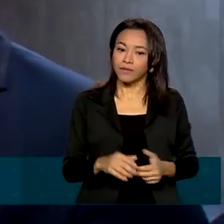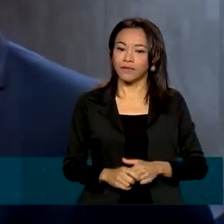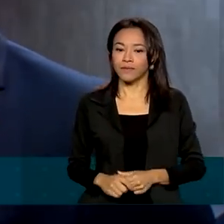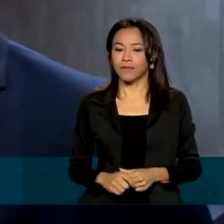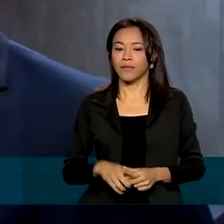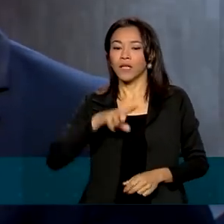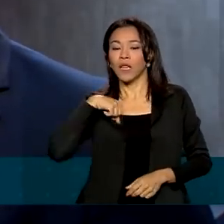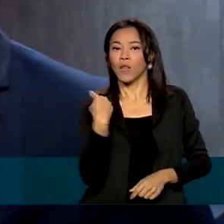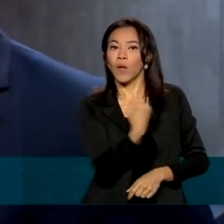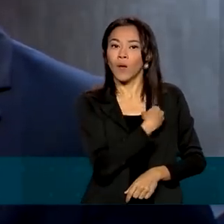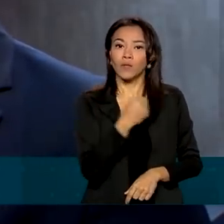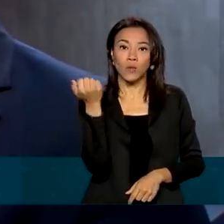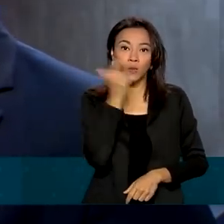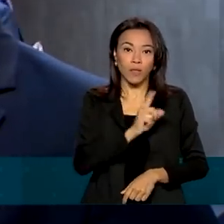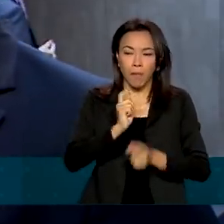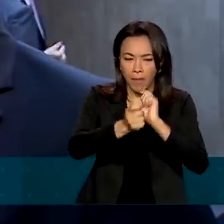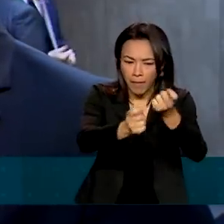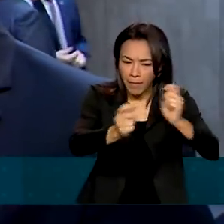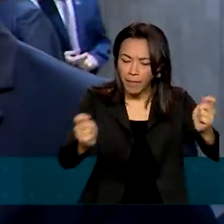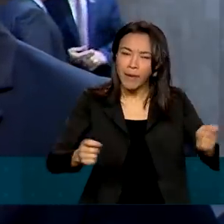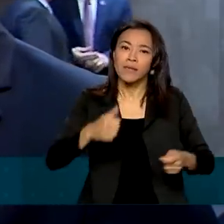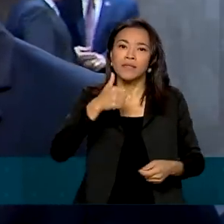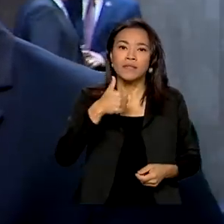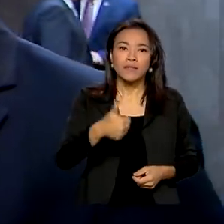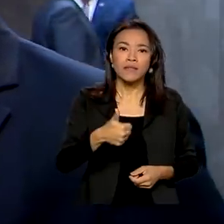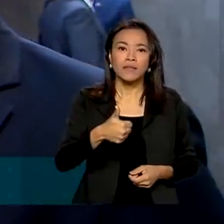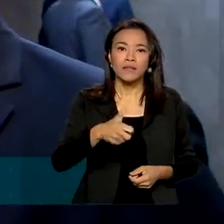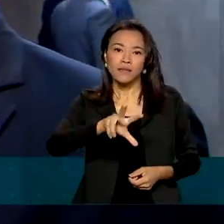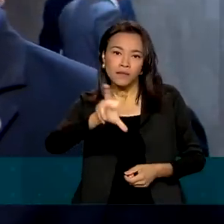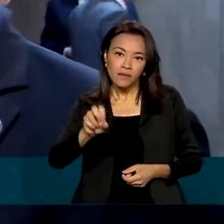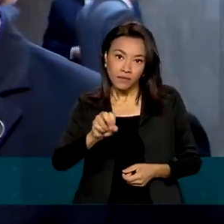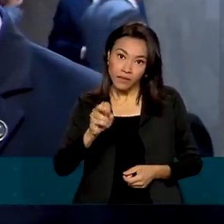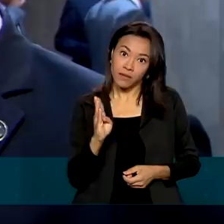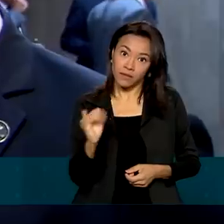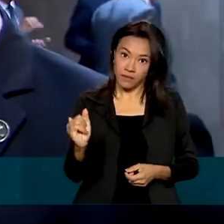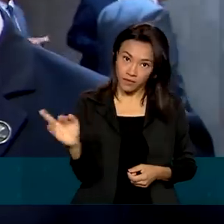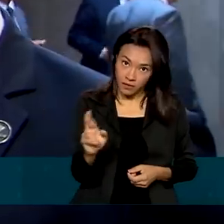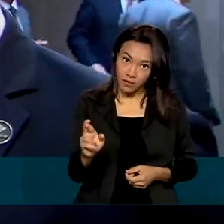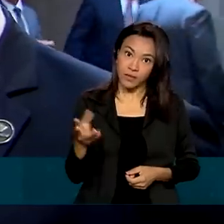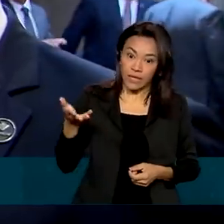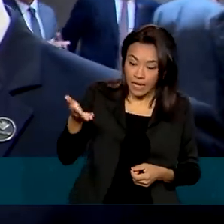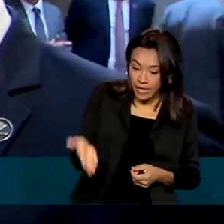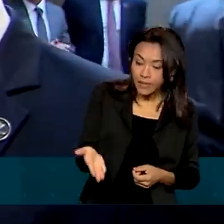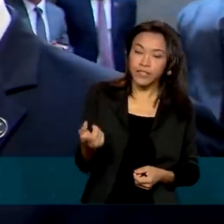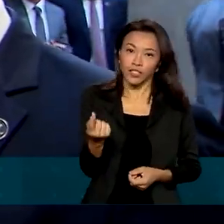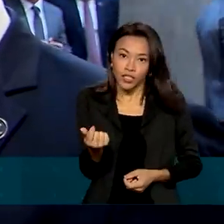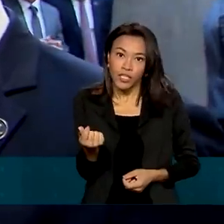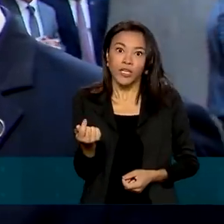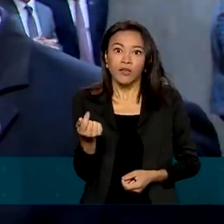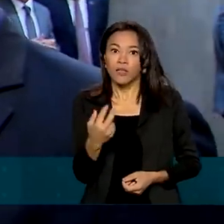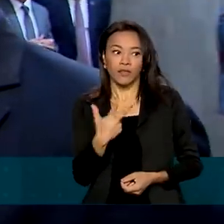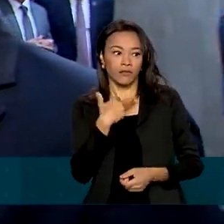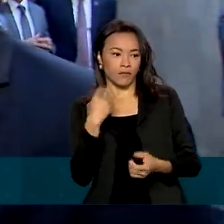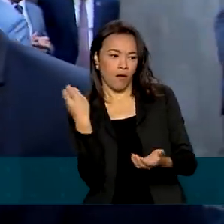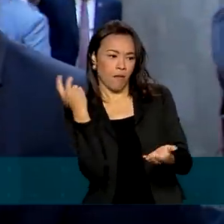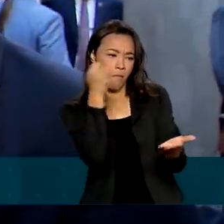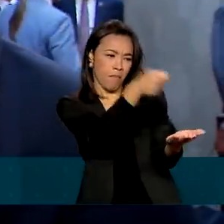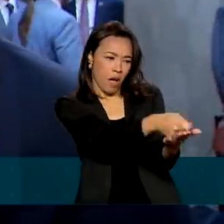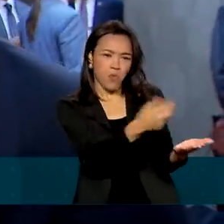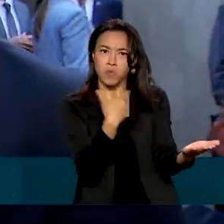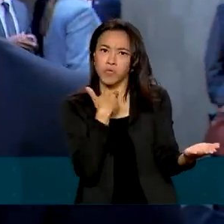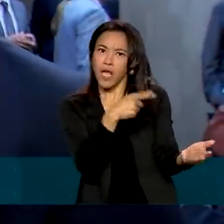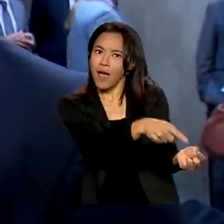comandou o pagamento de 750 bilhões de reais, mas desses a gente impediu que fossem pagos indevidamente 47